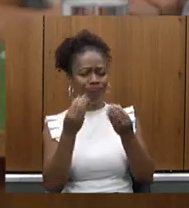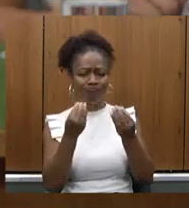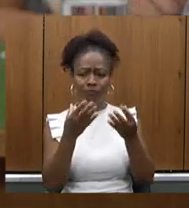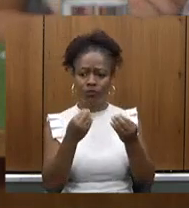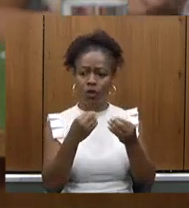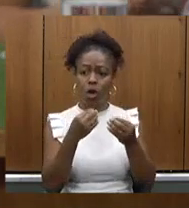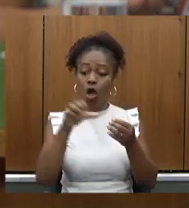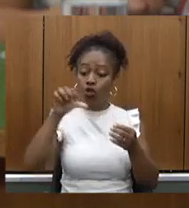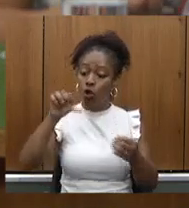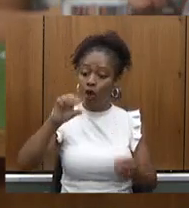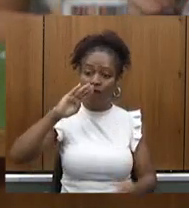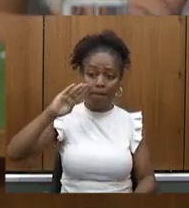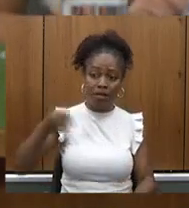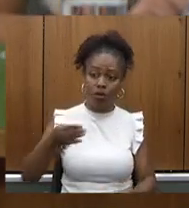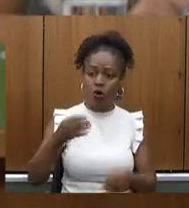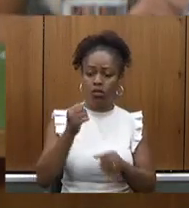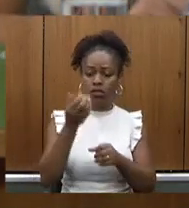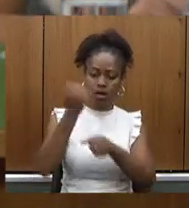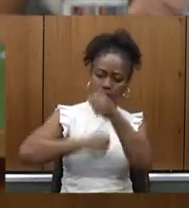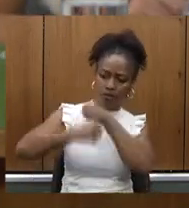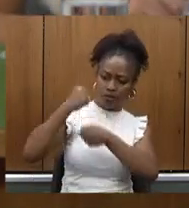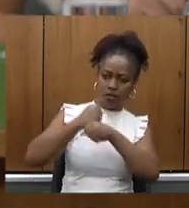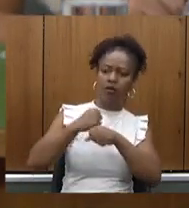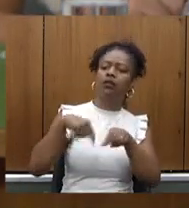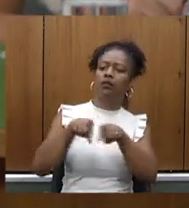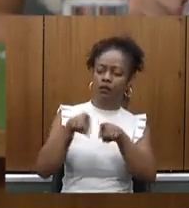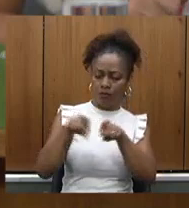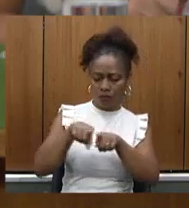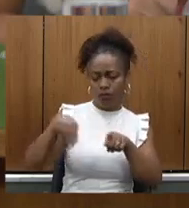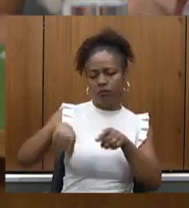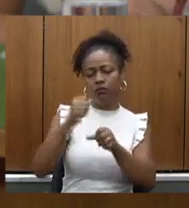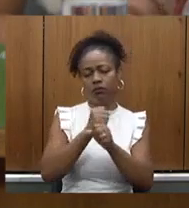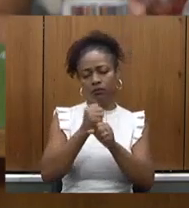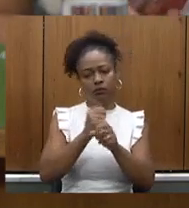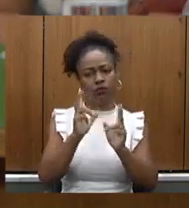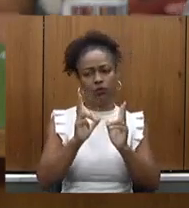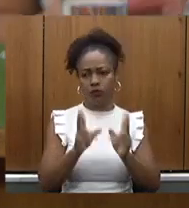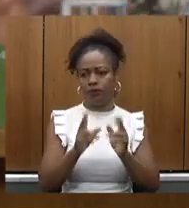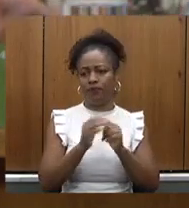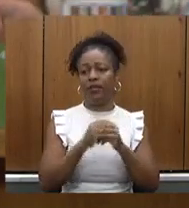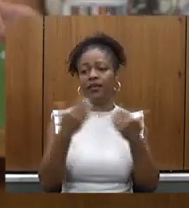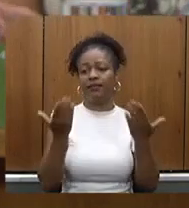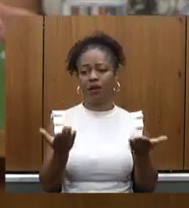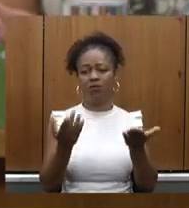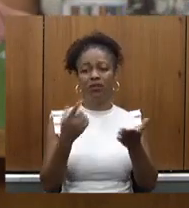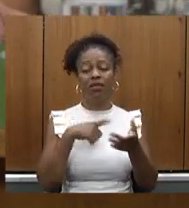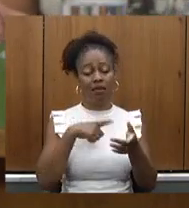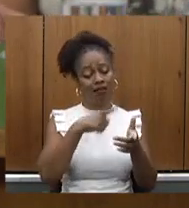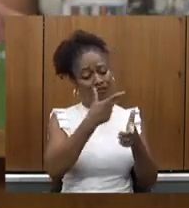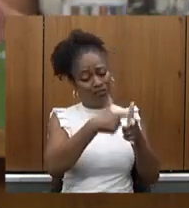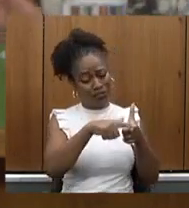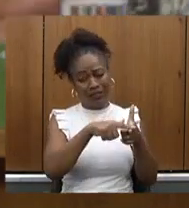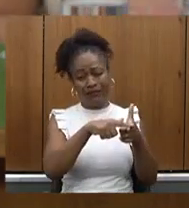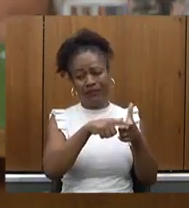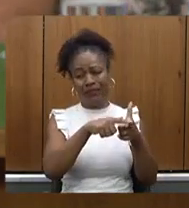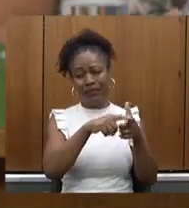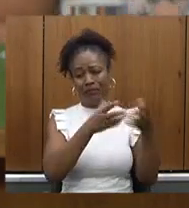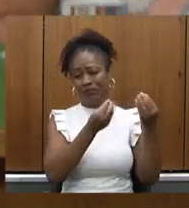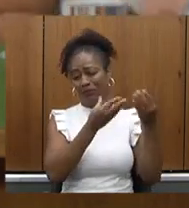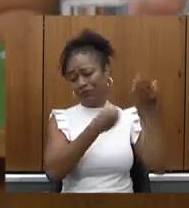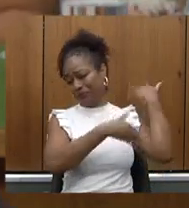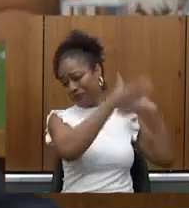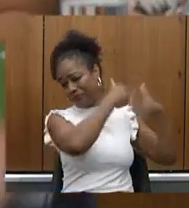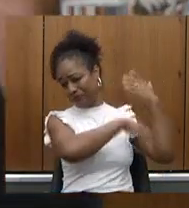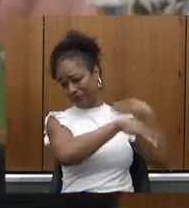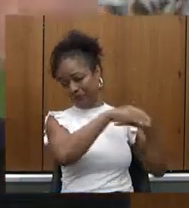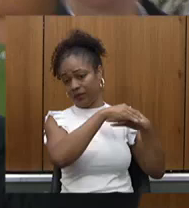nove bilhões ano passado nove bilhões esse ano de financeiro então quando dentro do acordo você tem muita dívida de 19,20 é porque em 19,20 a se